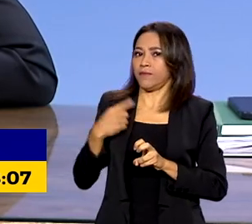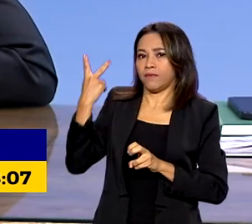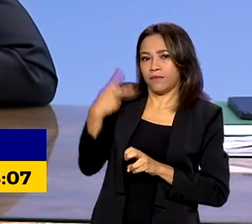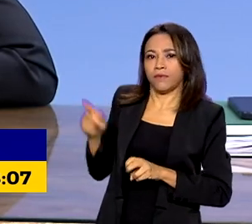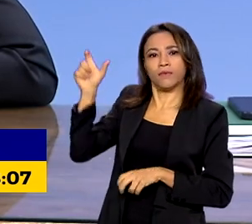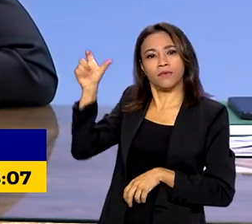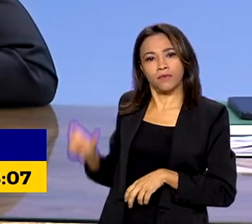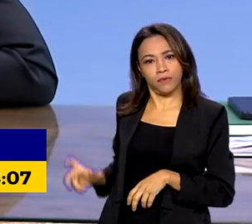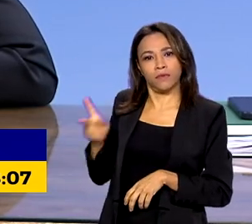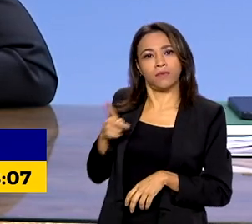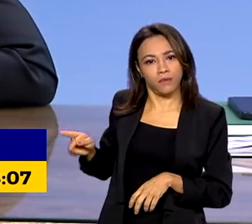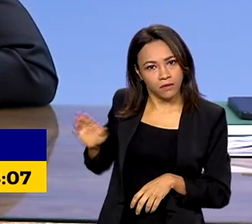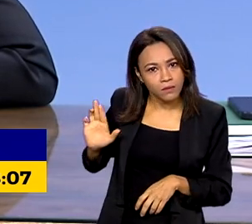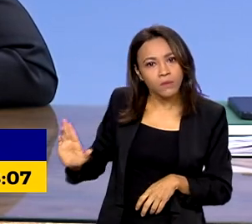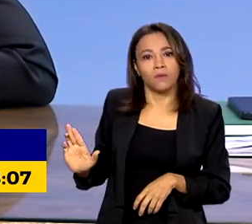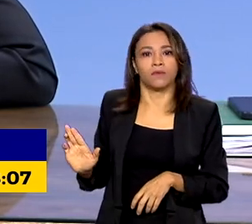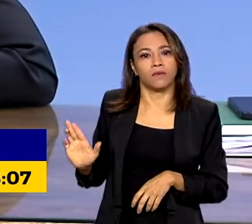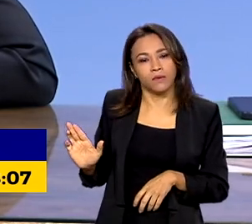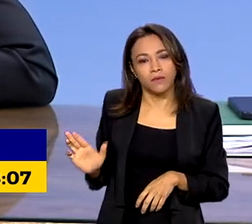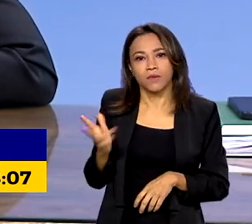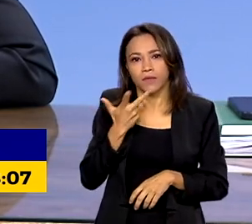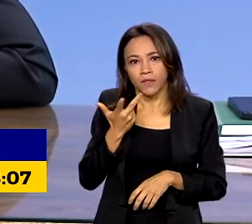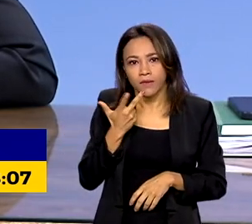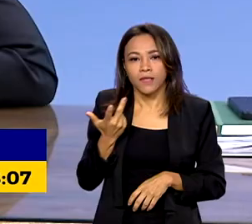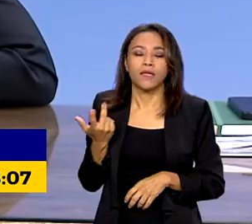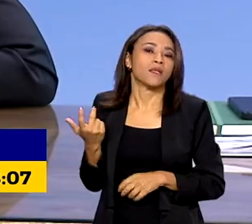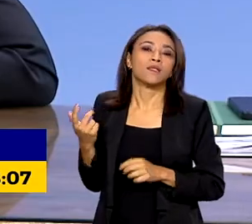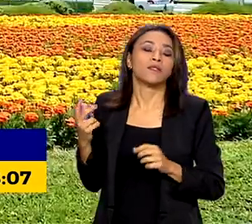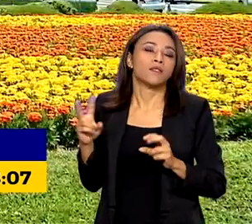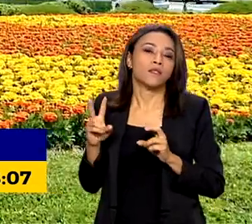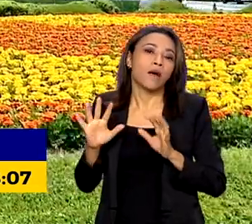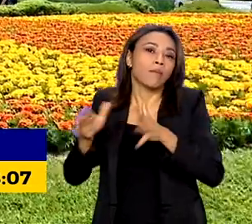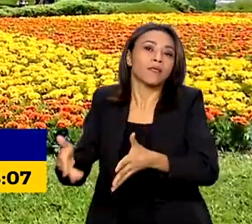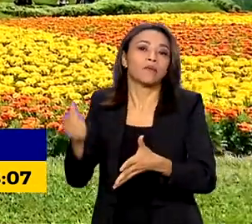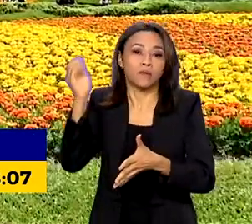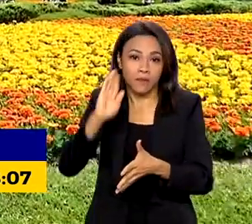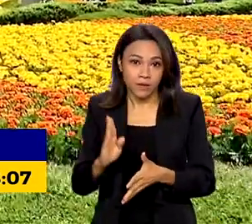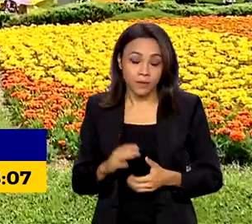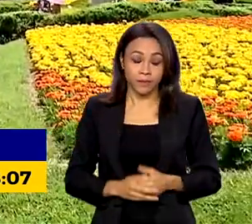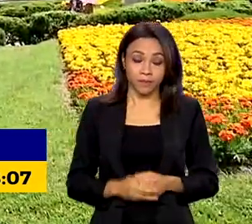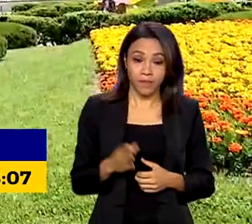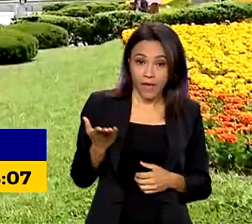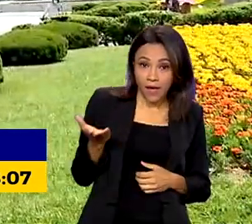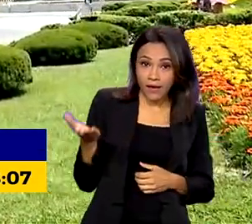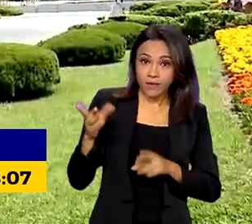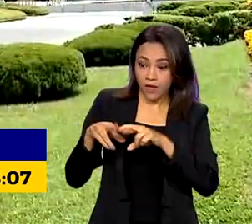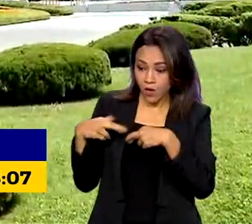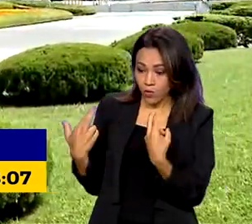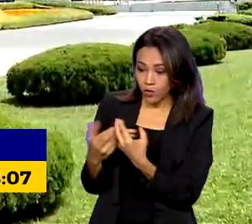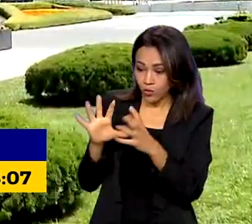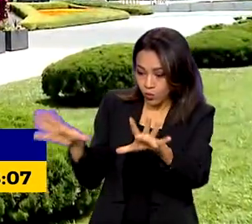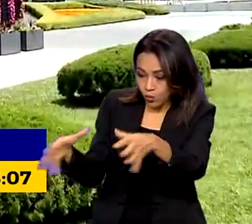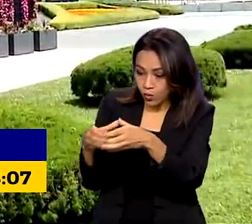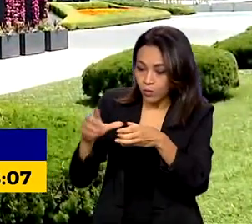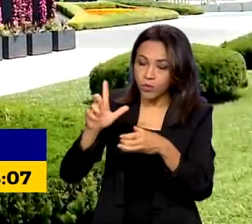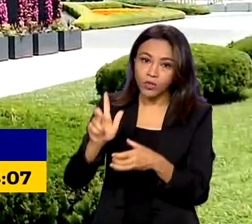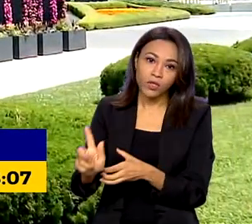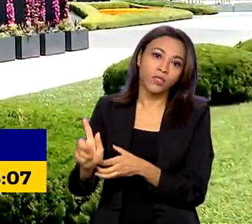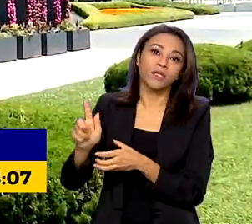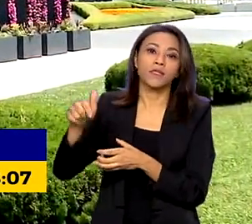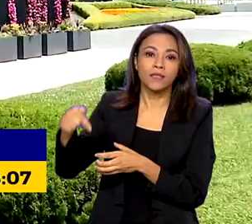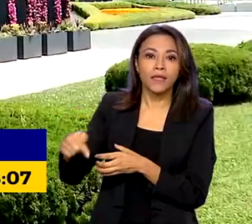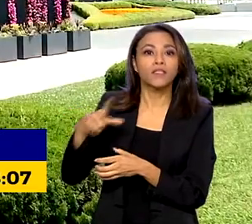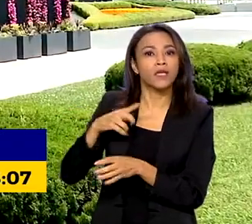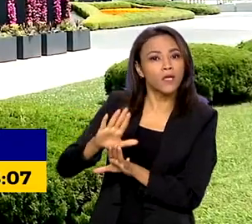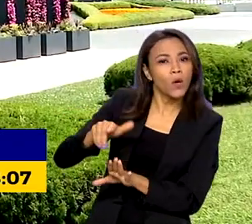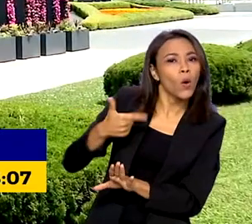serão a base da participação brasileira. Além das reuniões da cúpula, o presidente Lula terá encontros